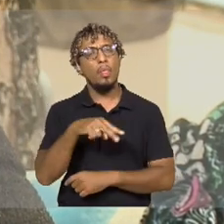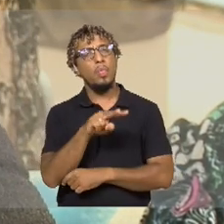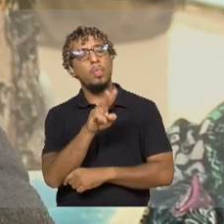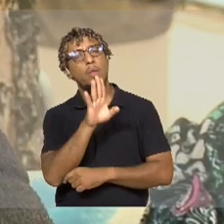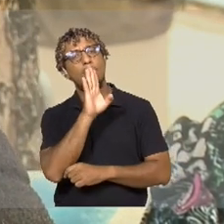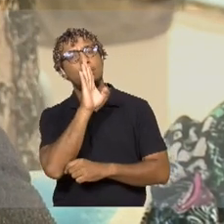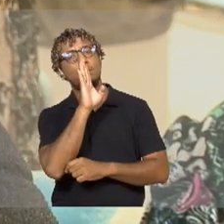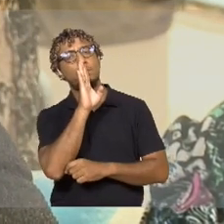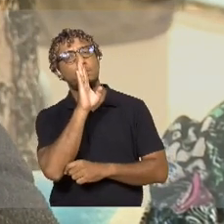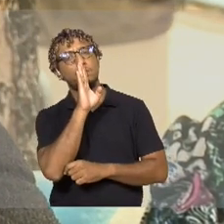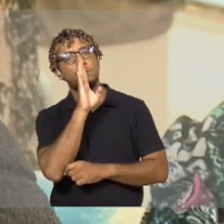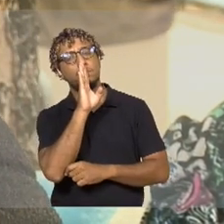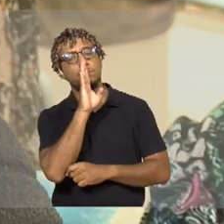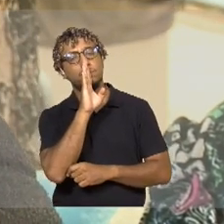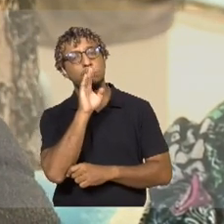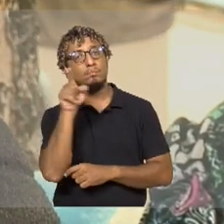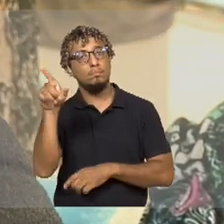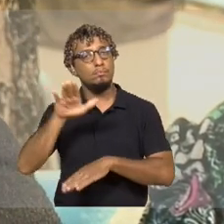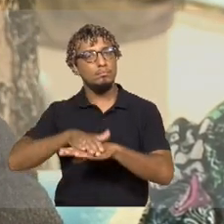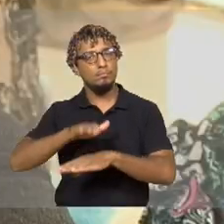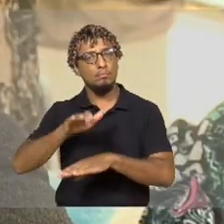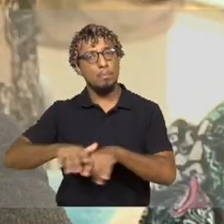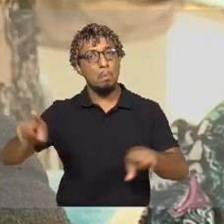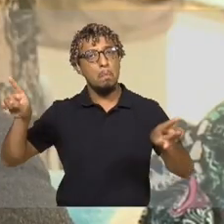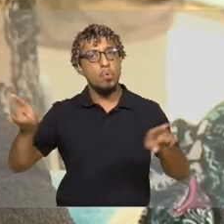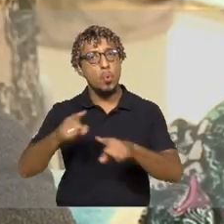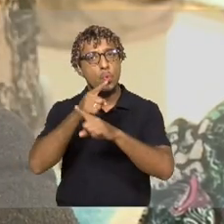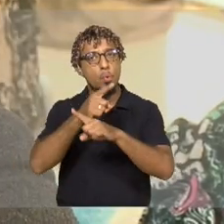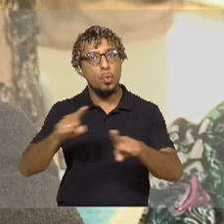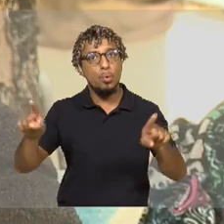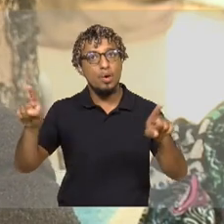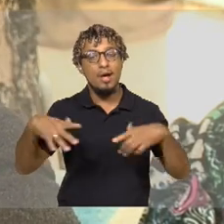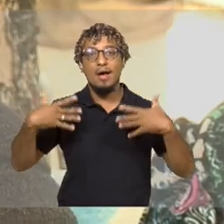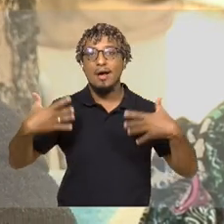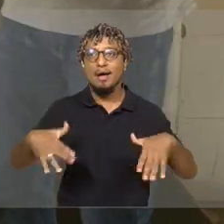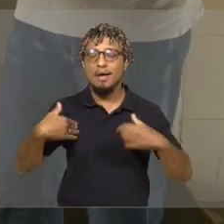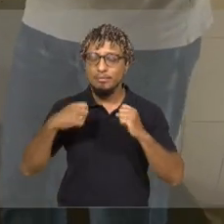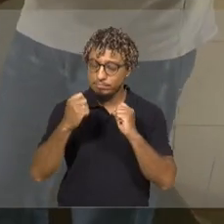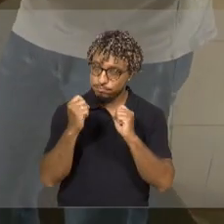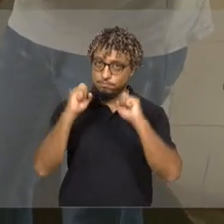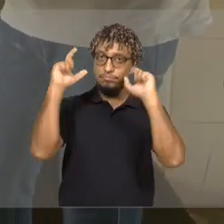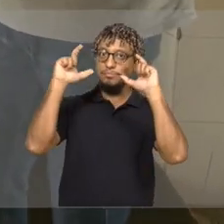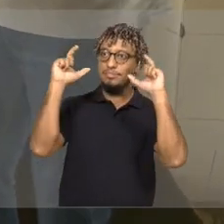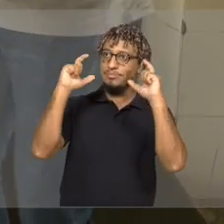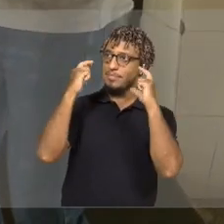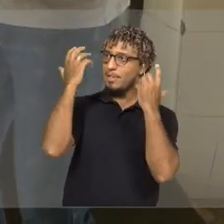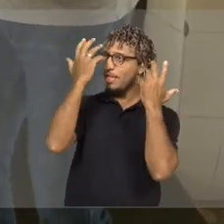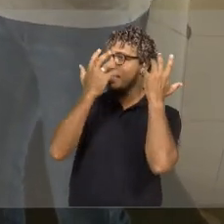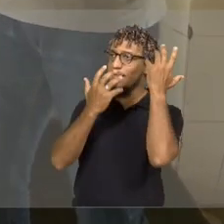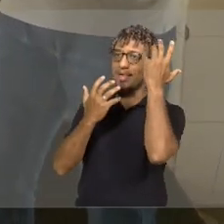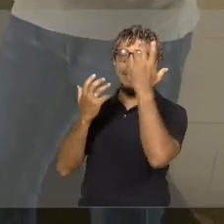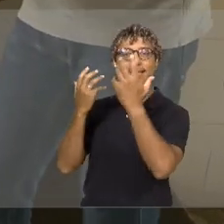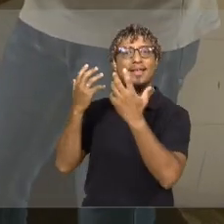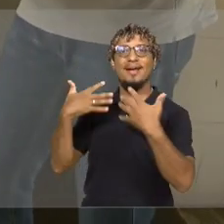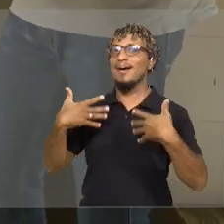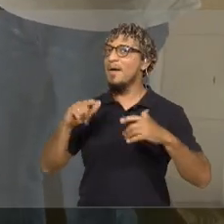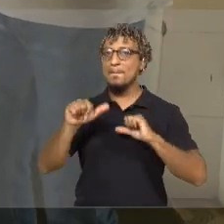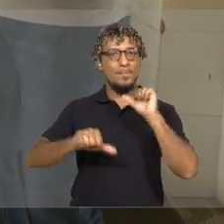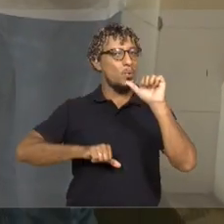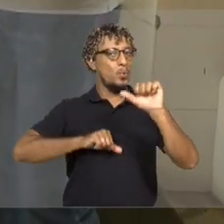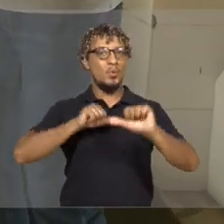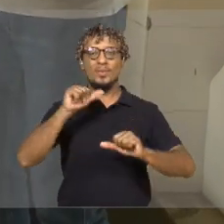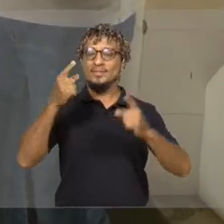aí no momento que o fazer musical acontecia, o foco mudava, a